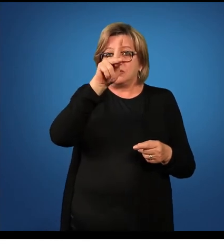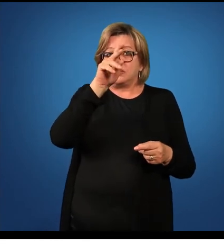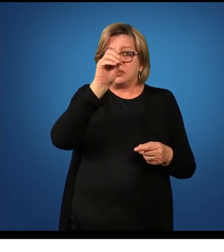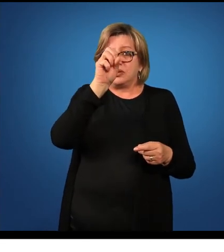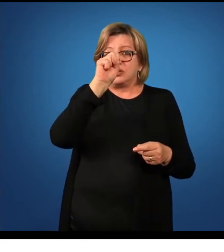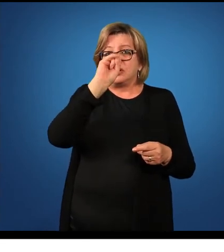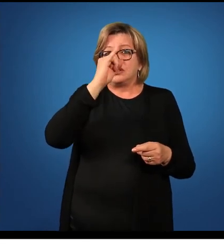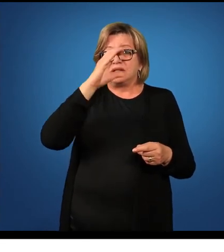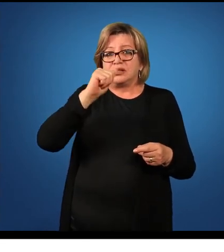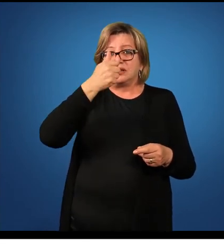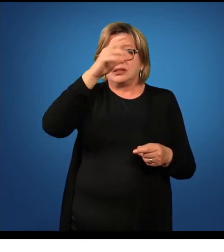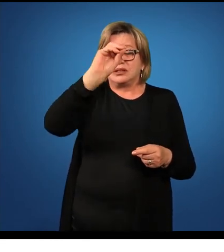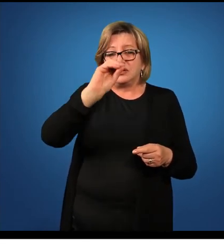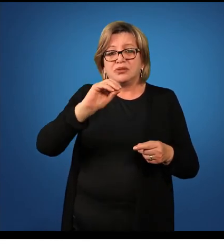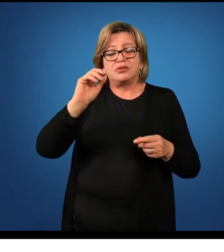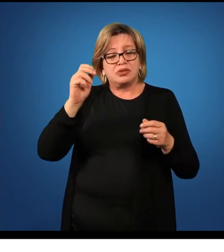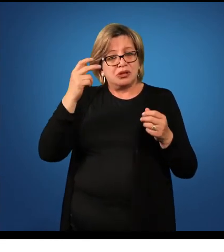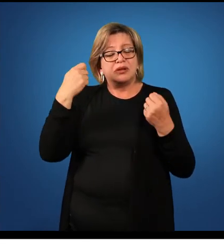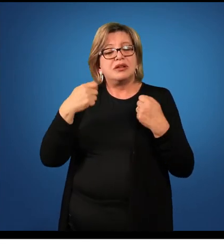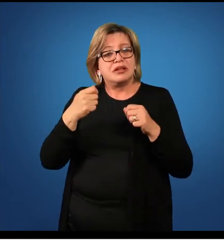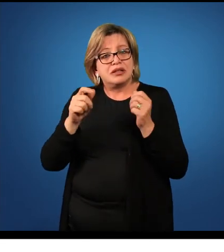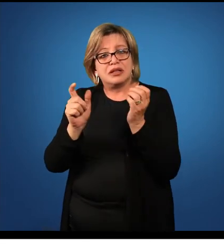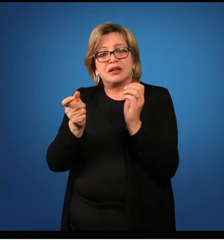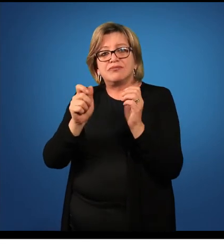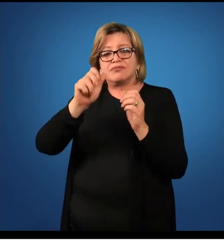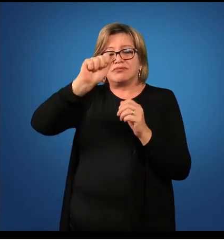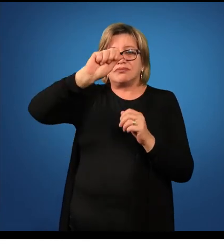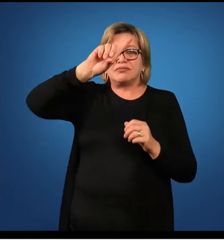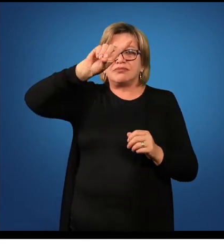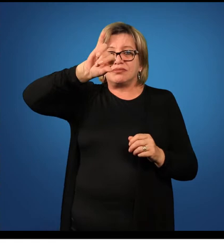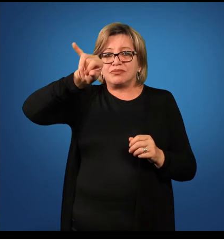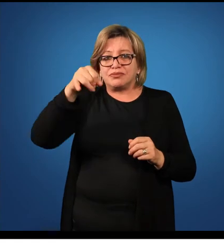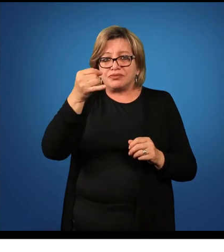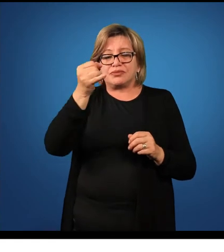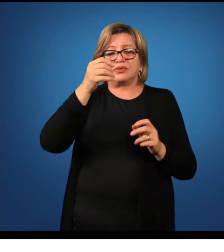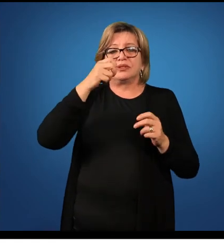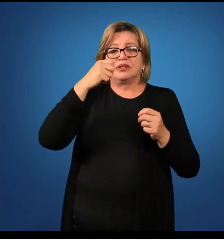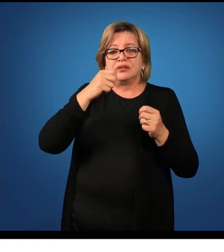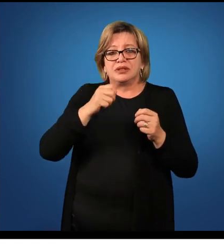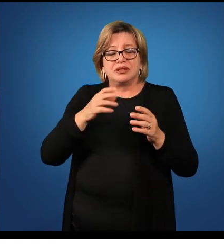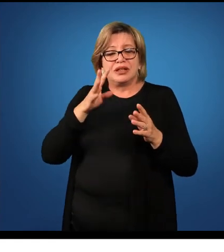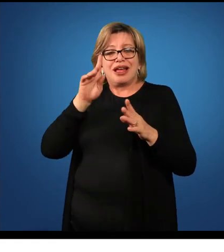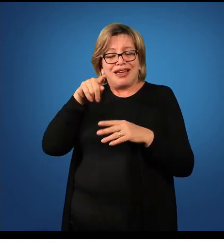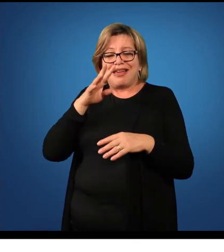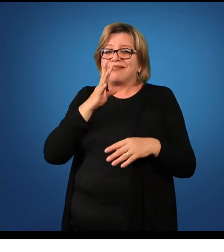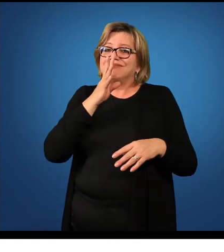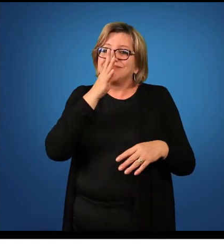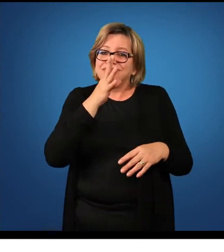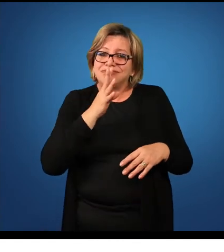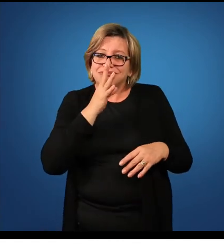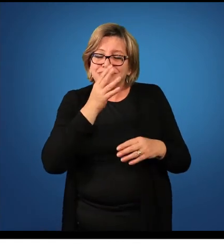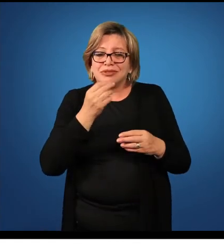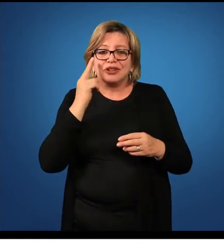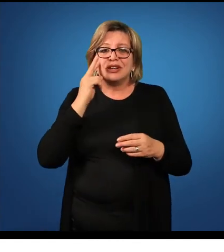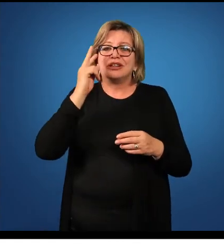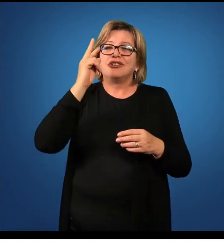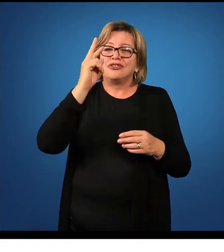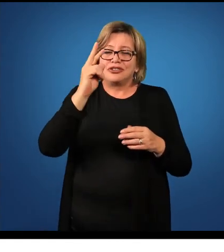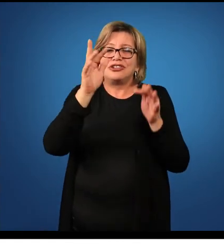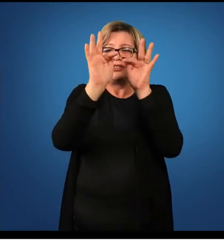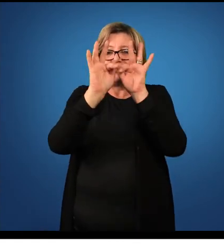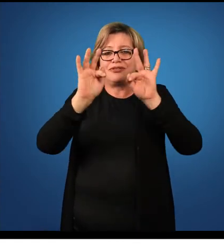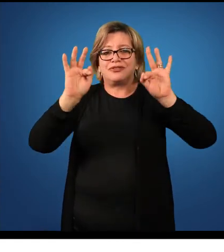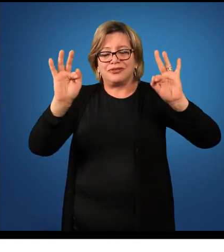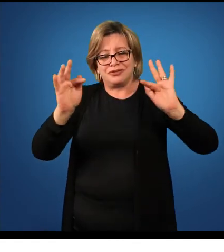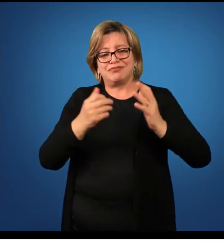o adjunto deve e tem que ir para o caso acusativo. Vejamos na frase,